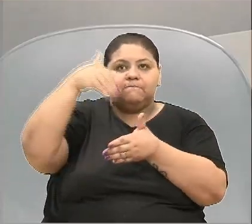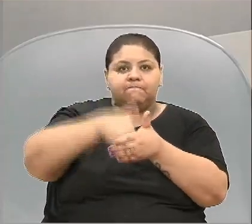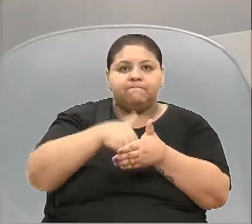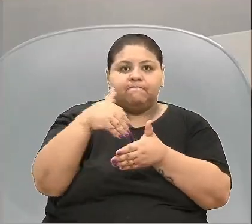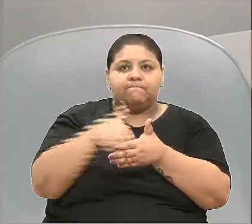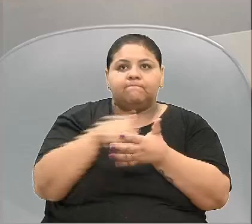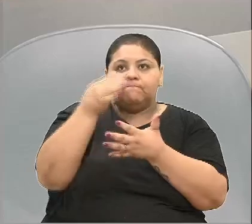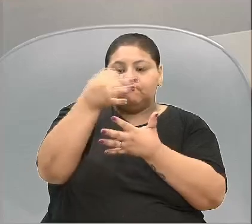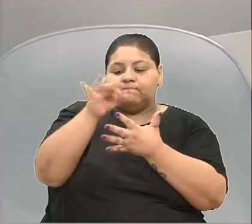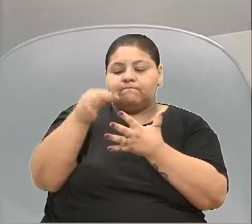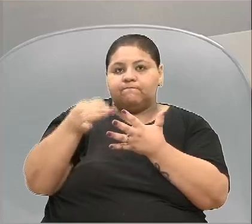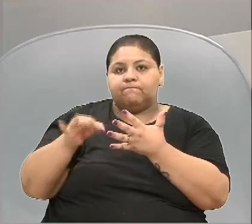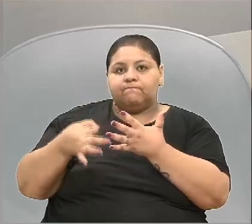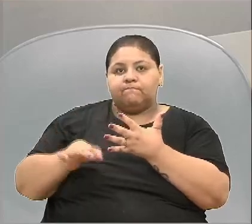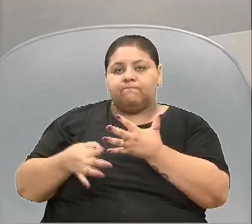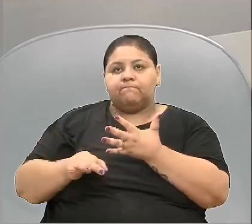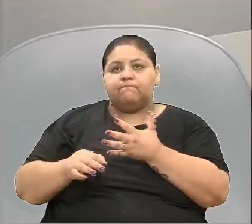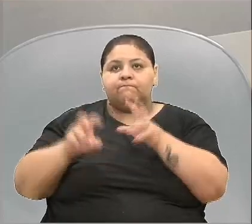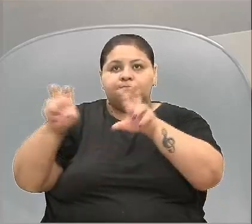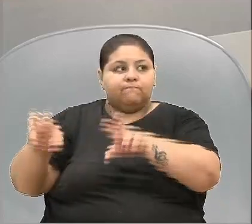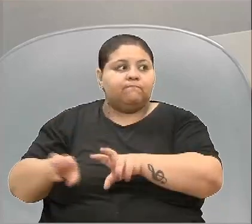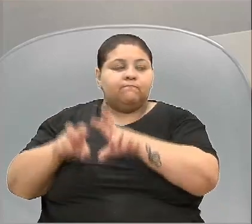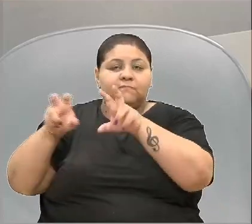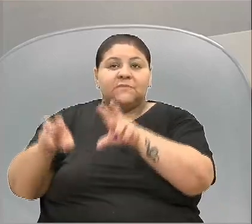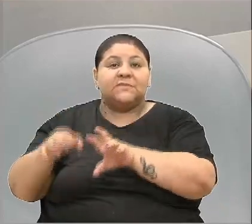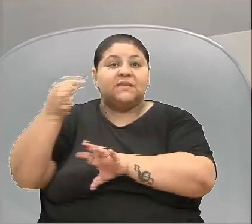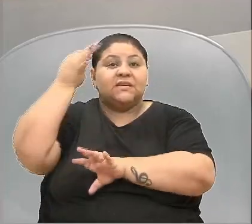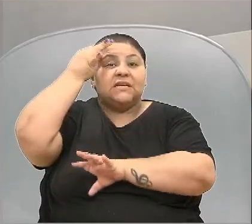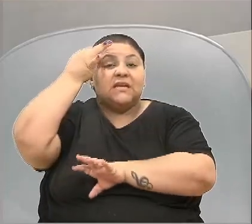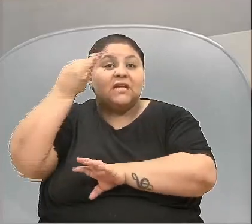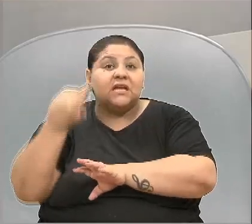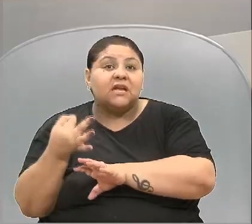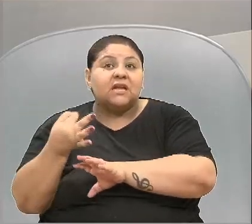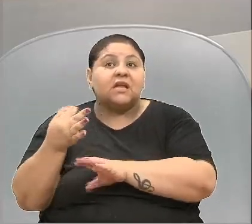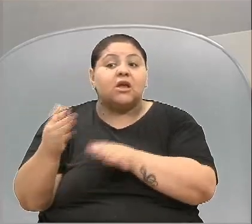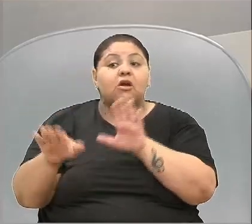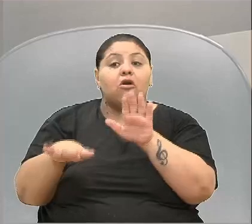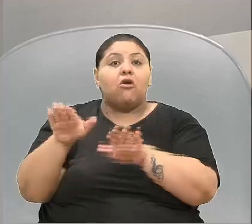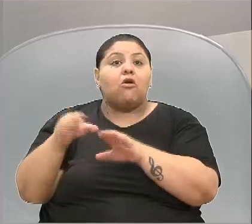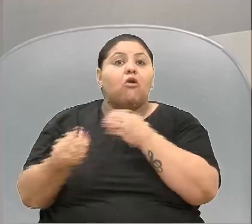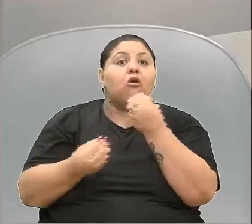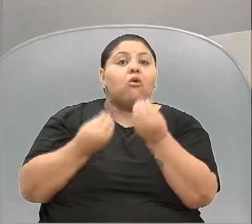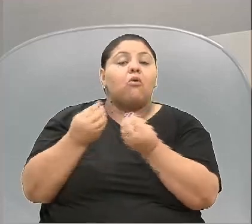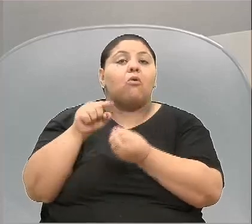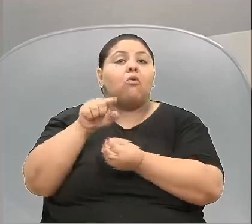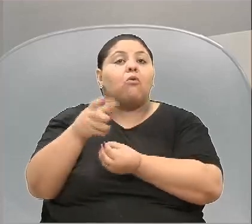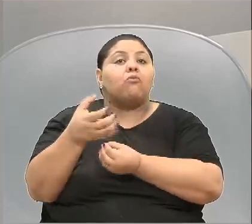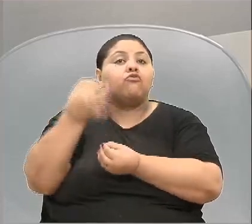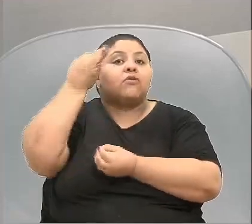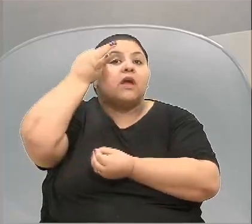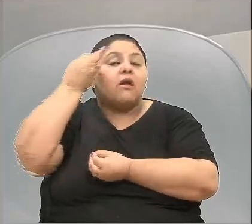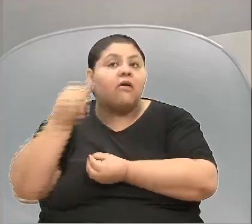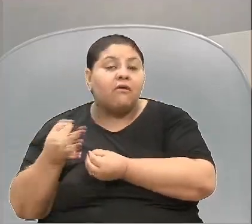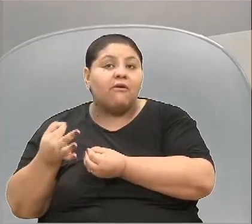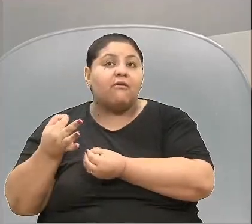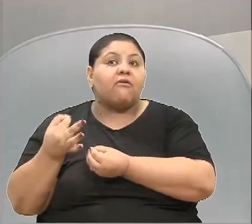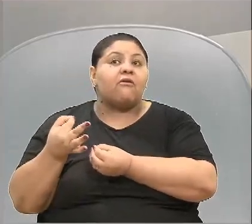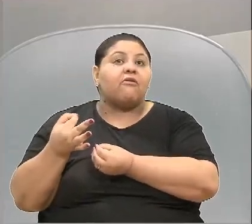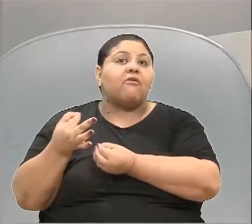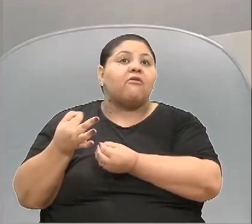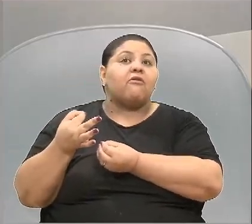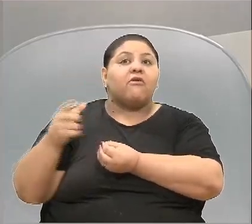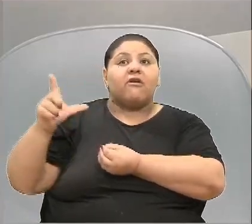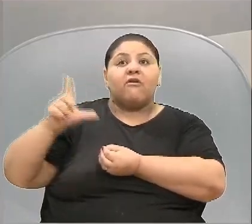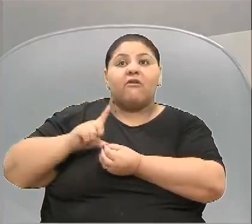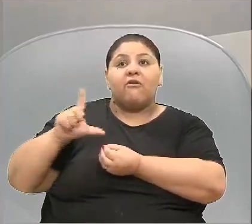no critério do talão da agricultura, e se subentende, dependendo de como você quer entender, que na questão de